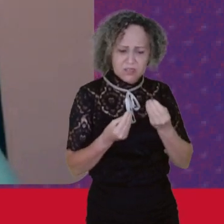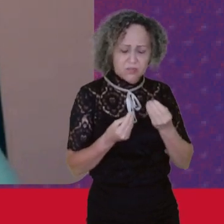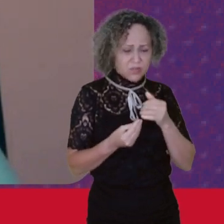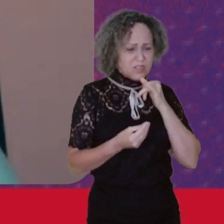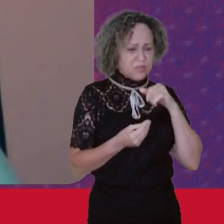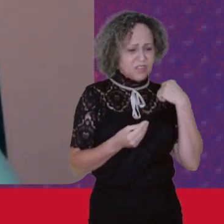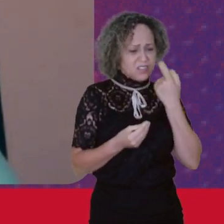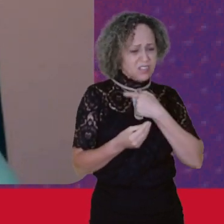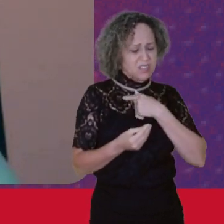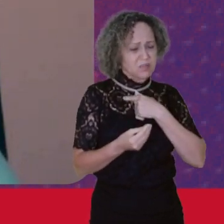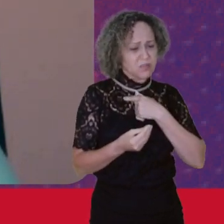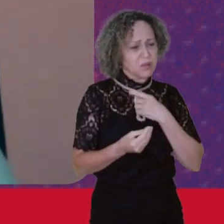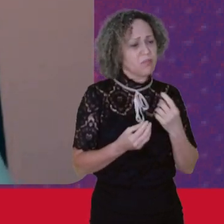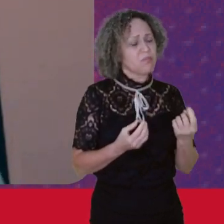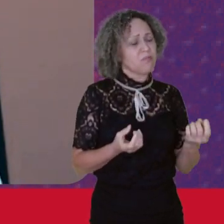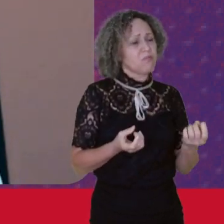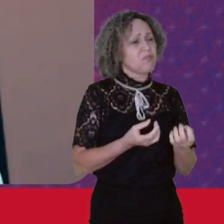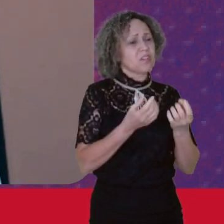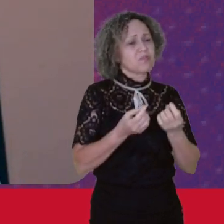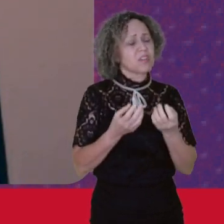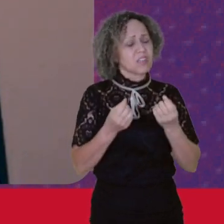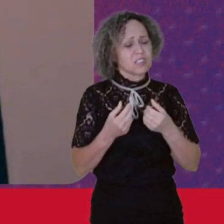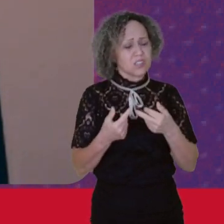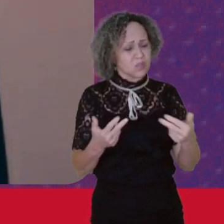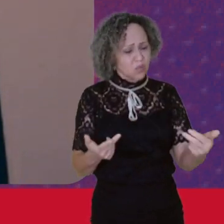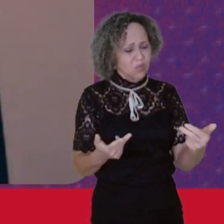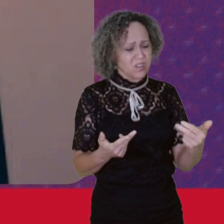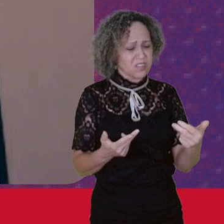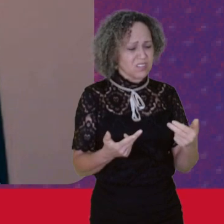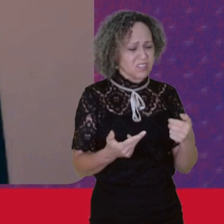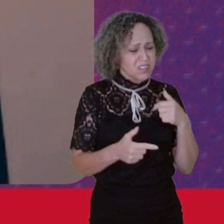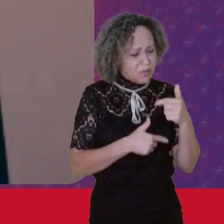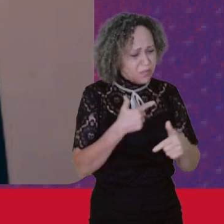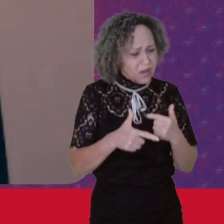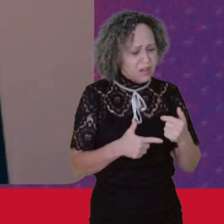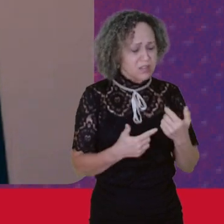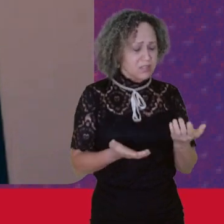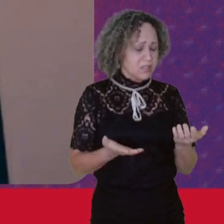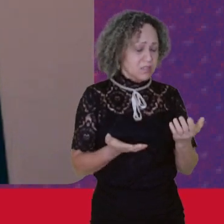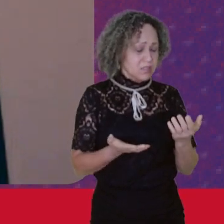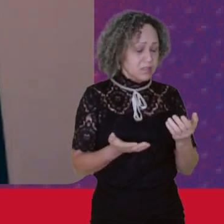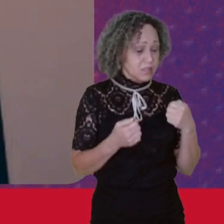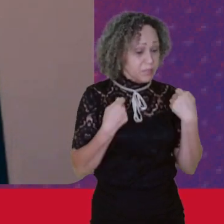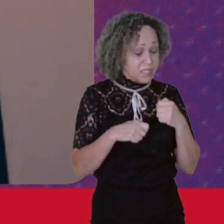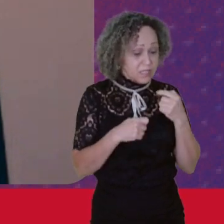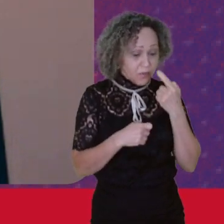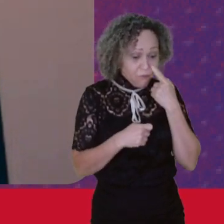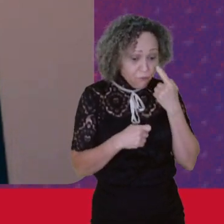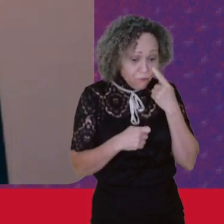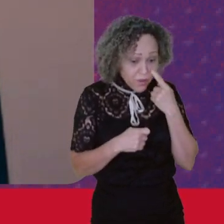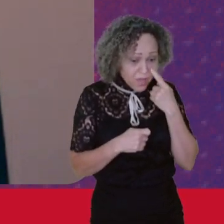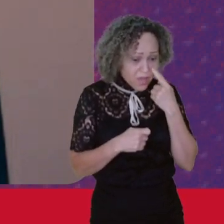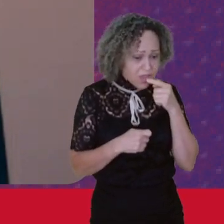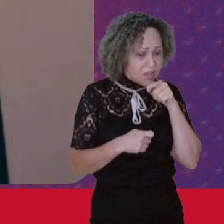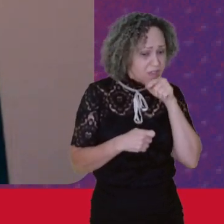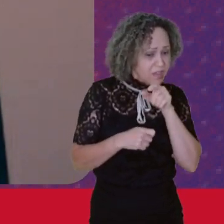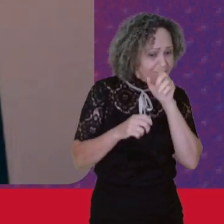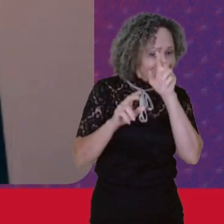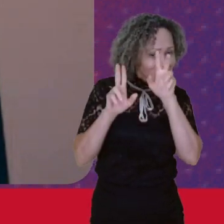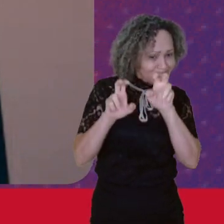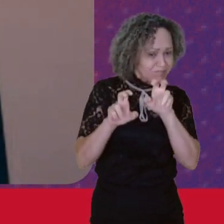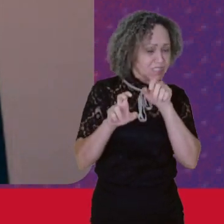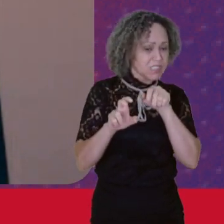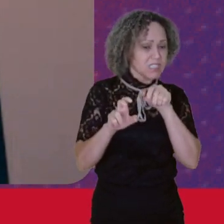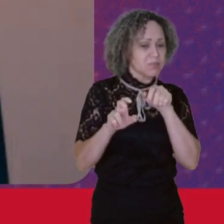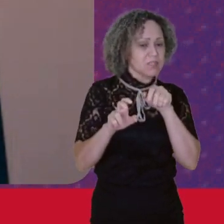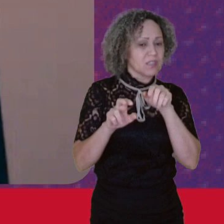a gente vende Então Acho que a gente Precisa ver Essa questão Do trabalho Do valor Do trabalho